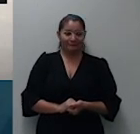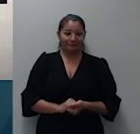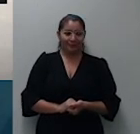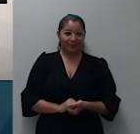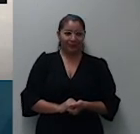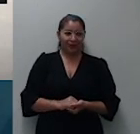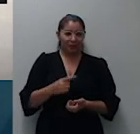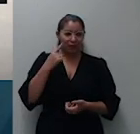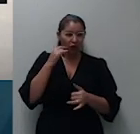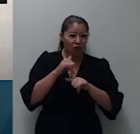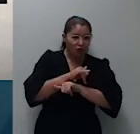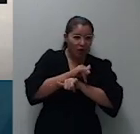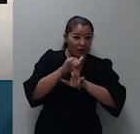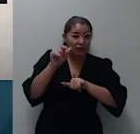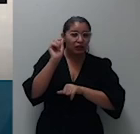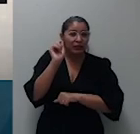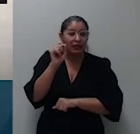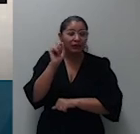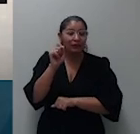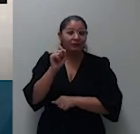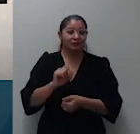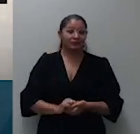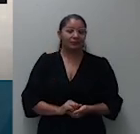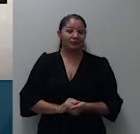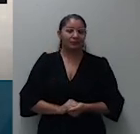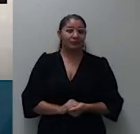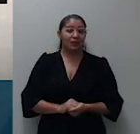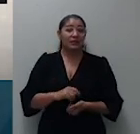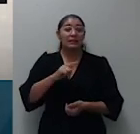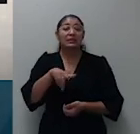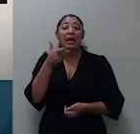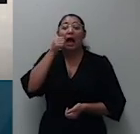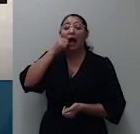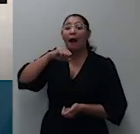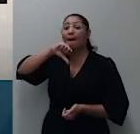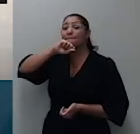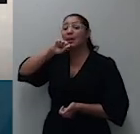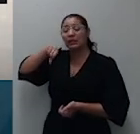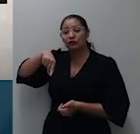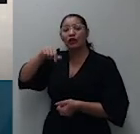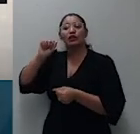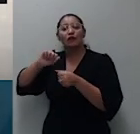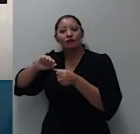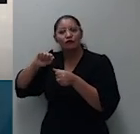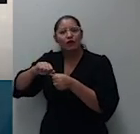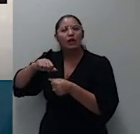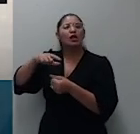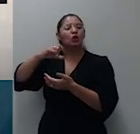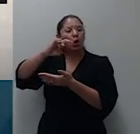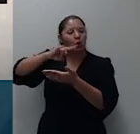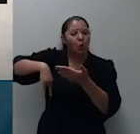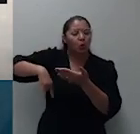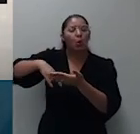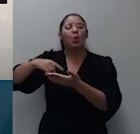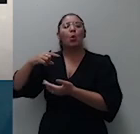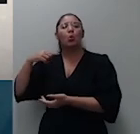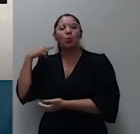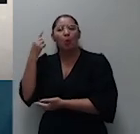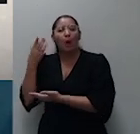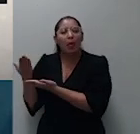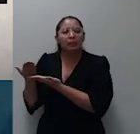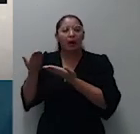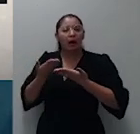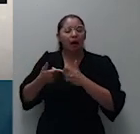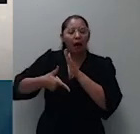que se a genitora tivesse realizado a contratação dos patronos antes da